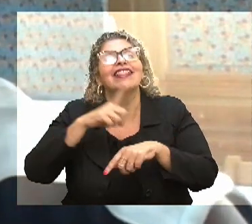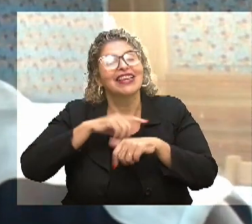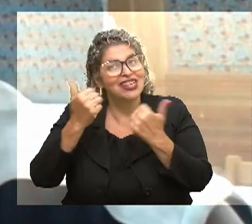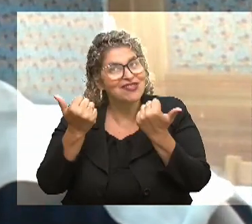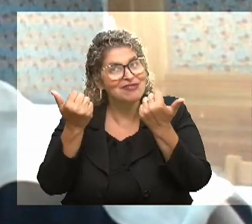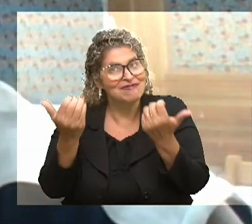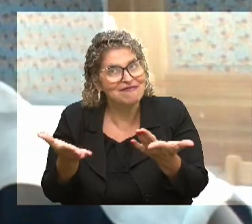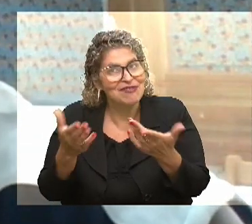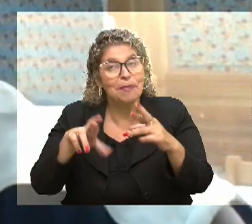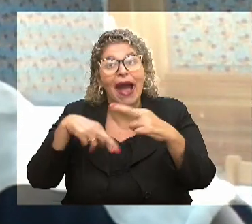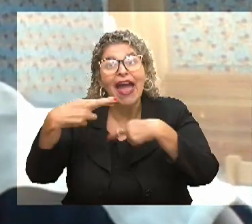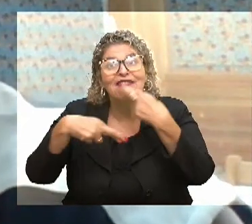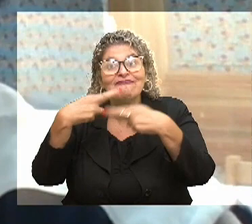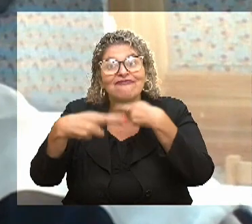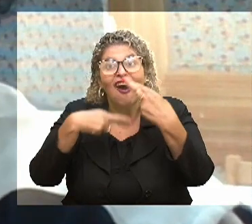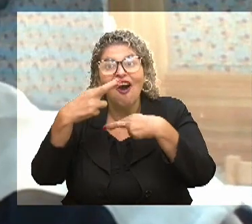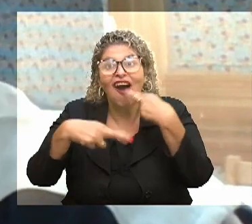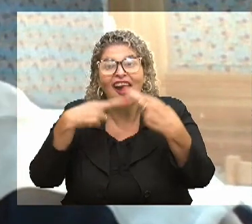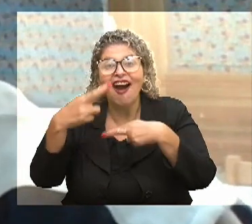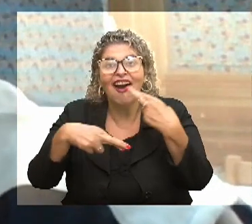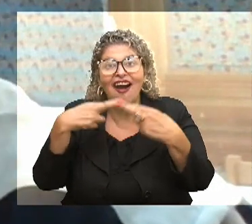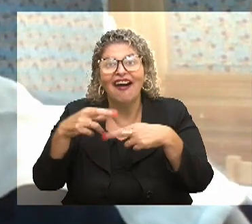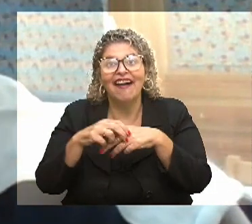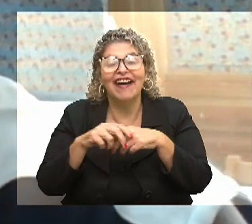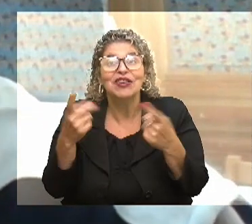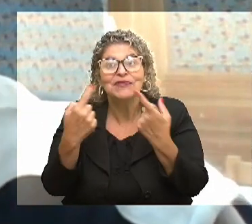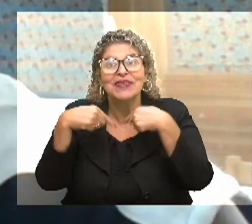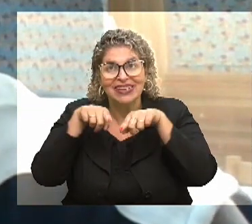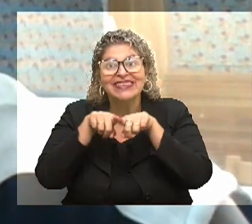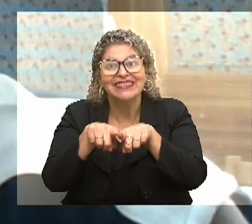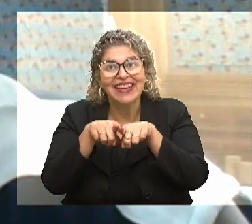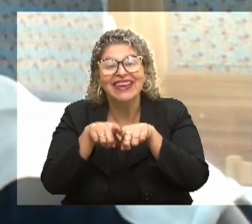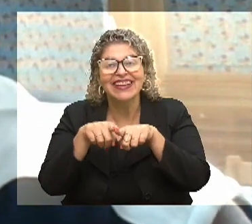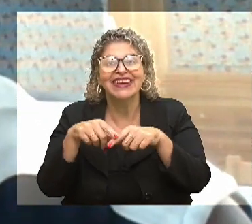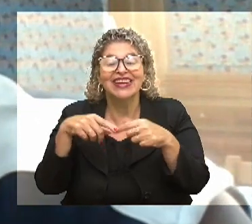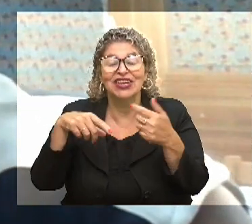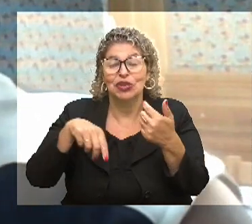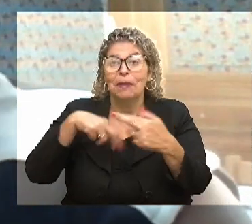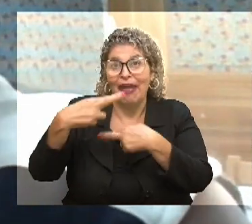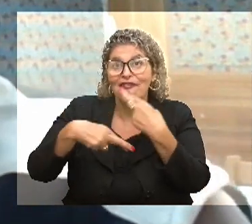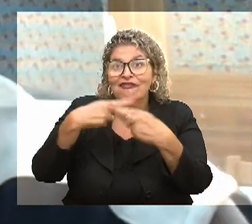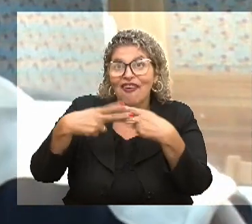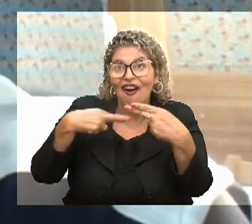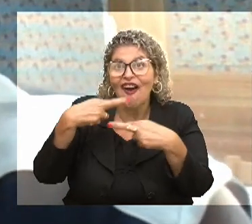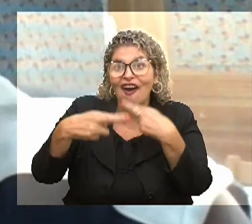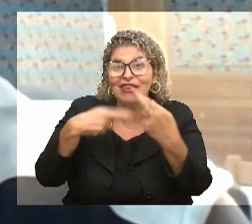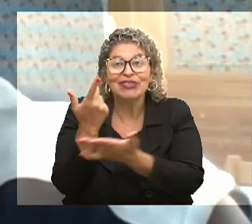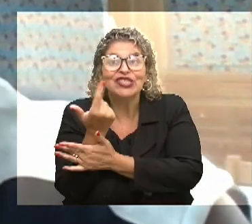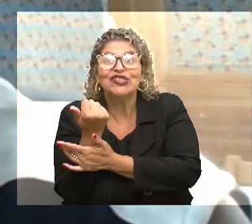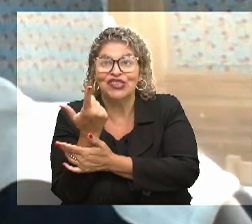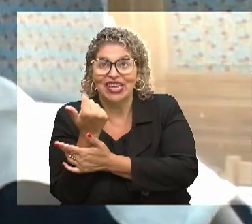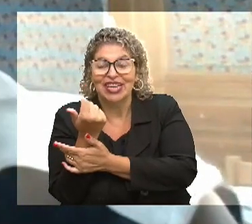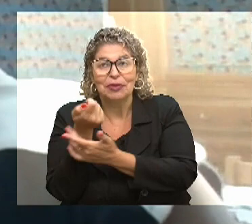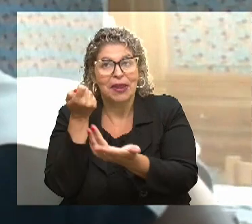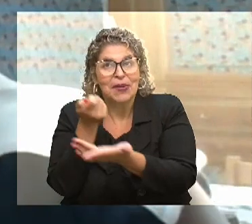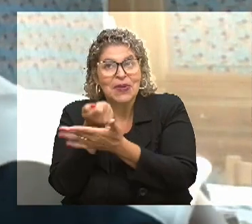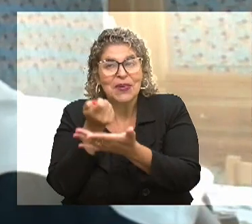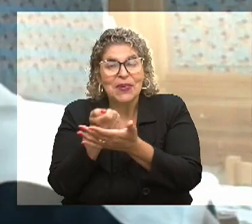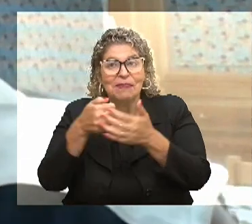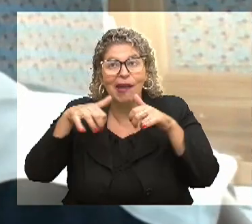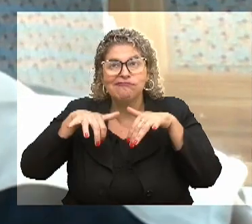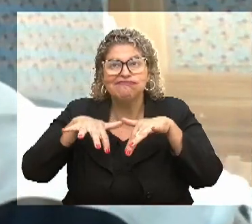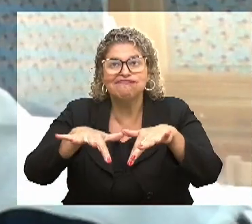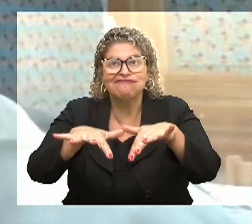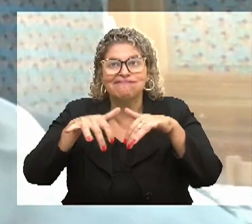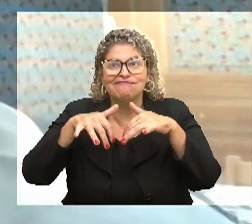uma reforma, né? Uns parceiros nos deram uma reforma e nos deram dinheiro para a gente comprar as máquinas, a trouxe de